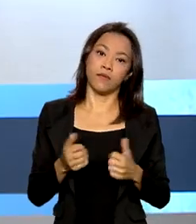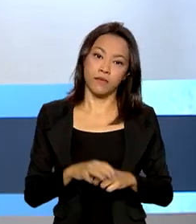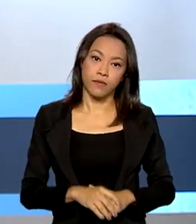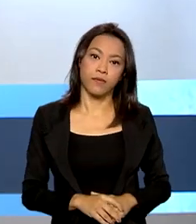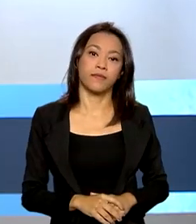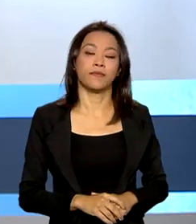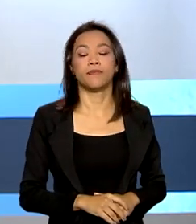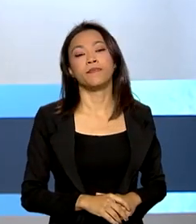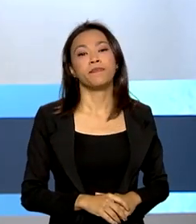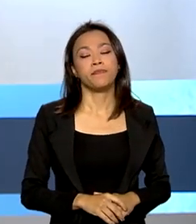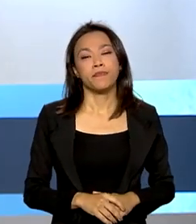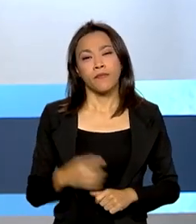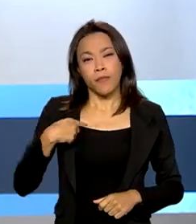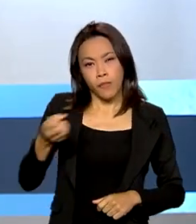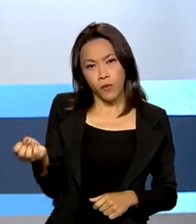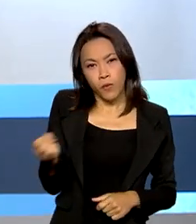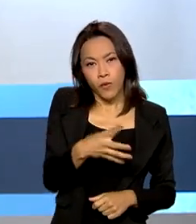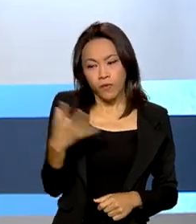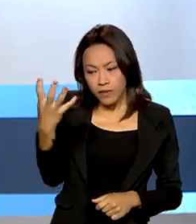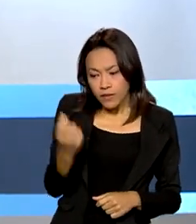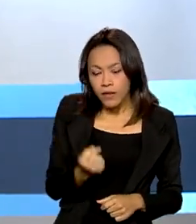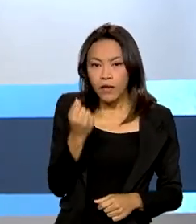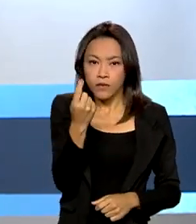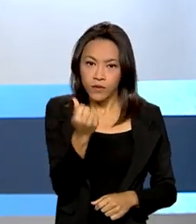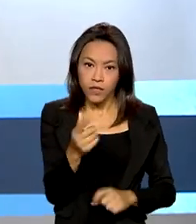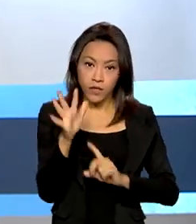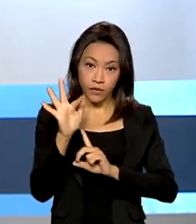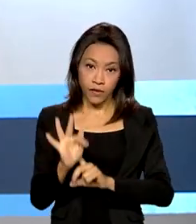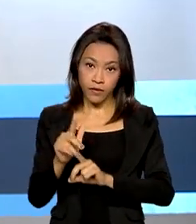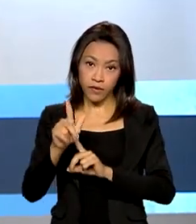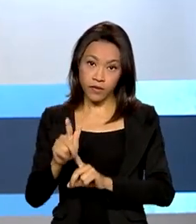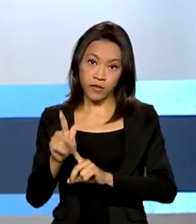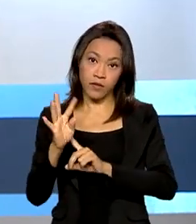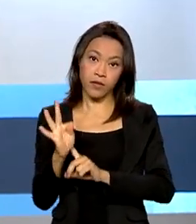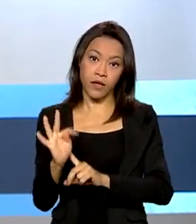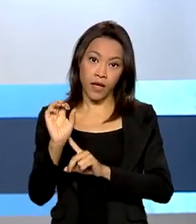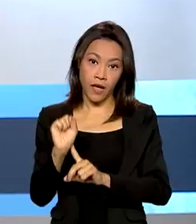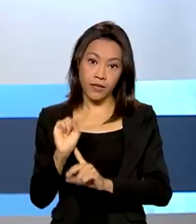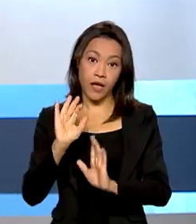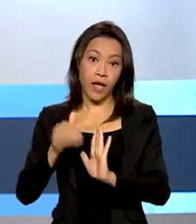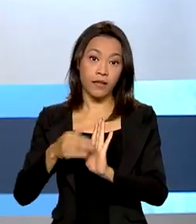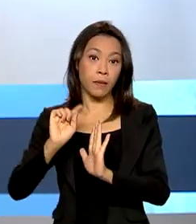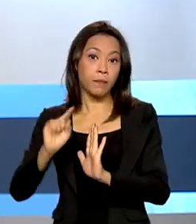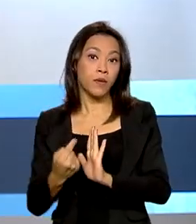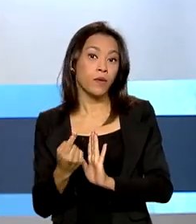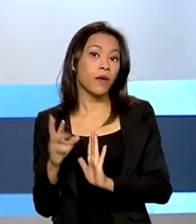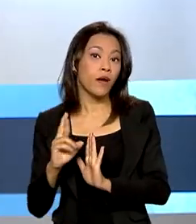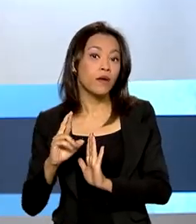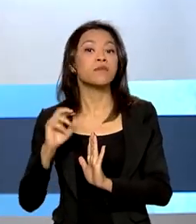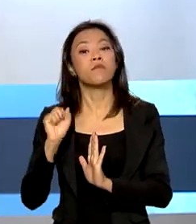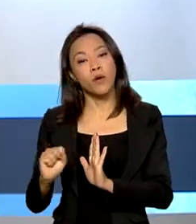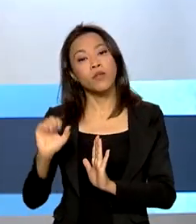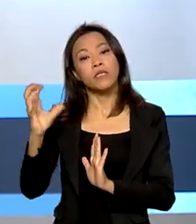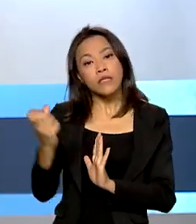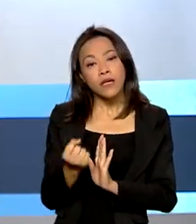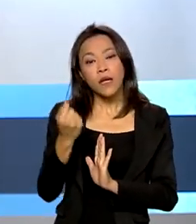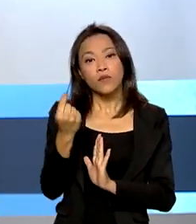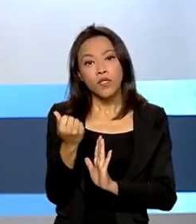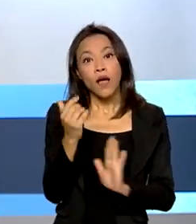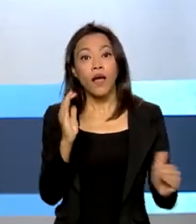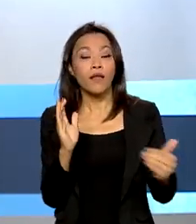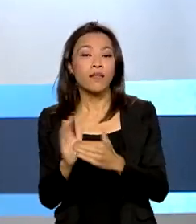E o novo saque do Fundo de Garantia do Tempo de Serviço de até mil reais pode ser feito até dezembro.